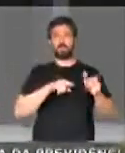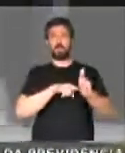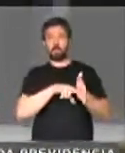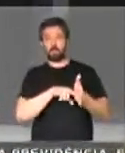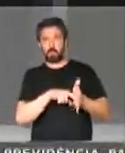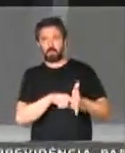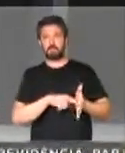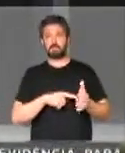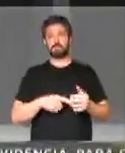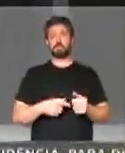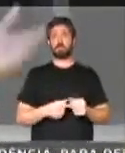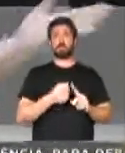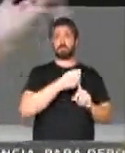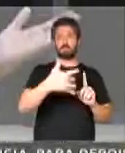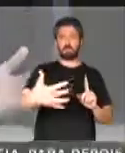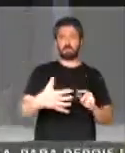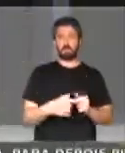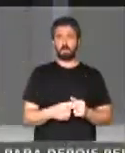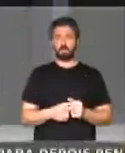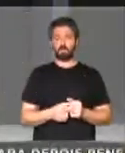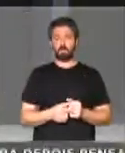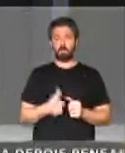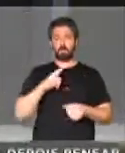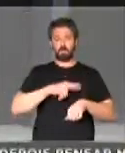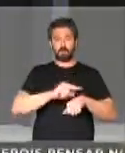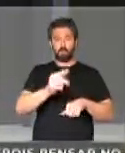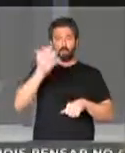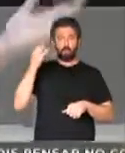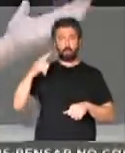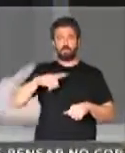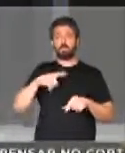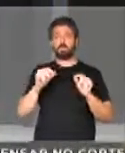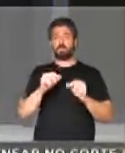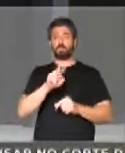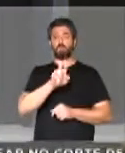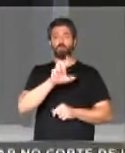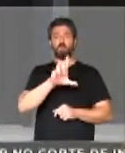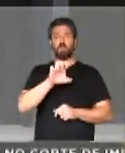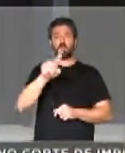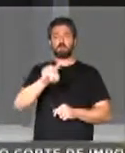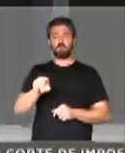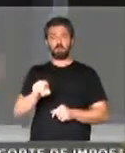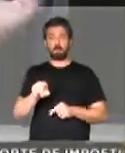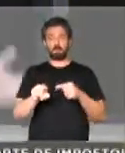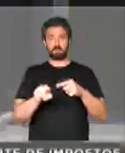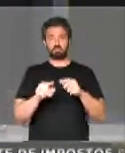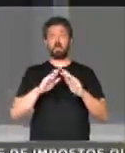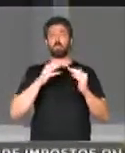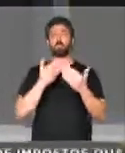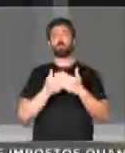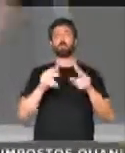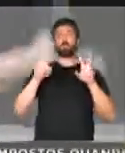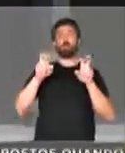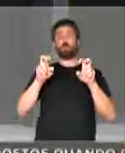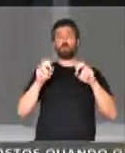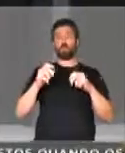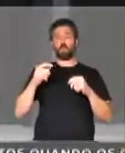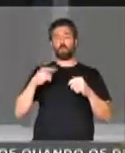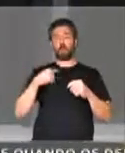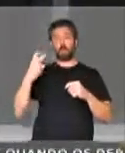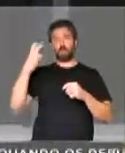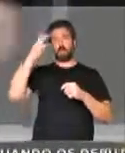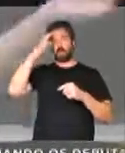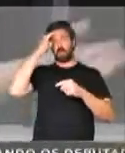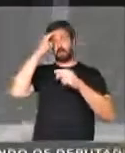pesquisa, de extensão. Nós tínhamos até pouco tempo o Velez, que é da mesma escola de um pseudo